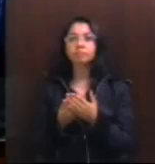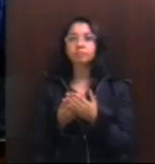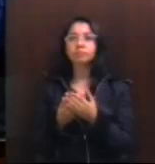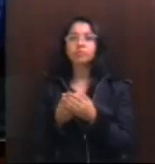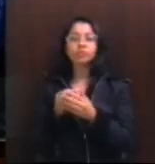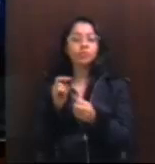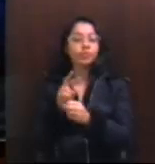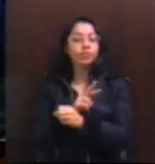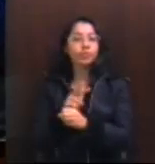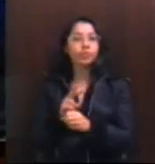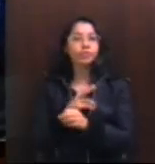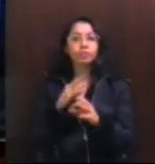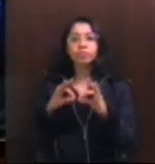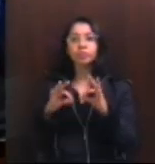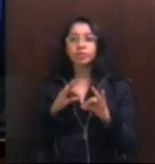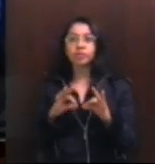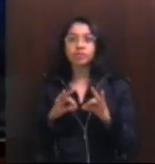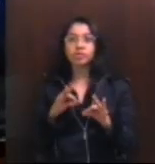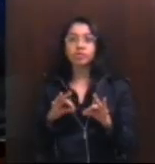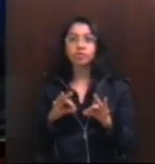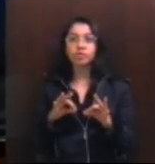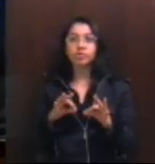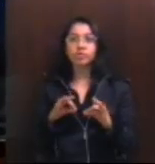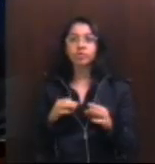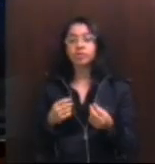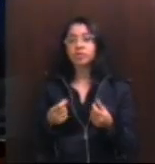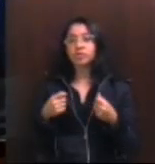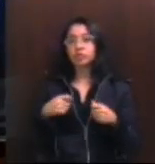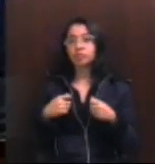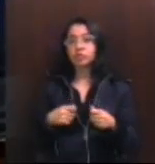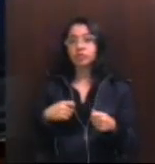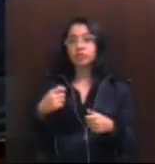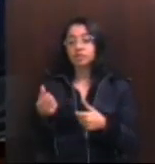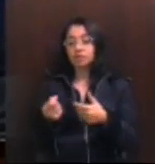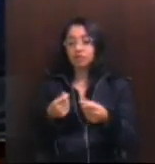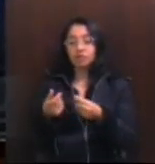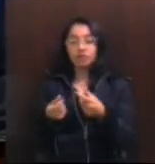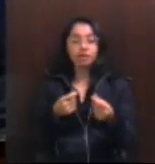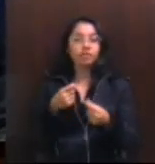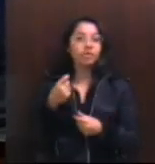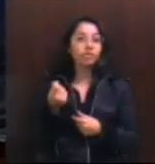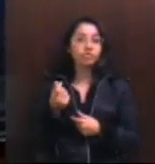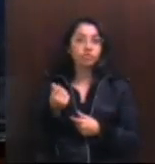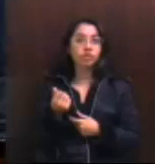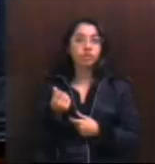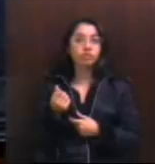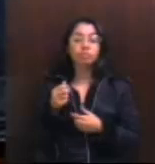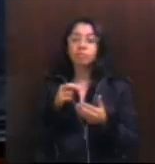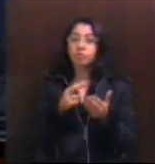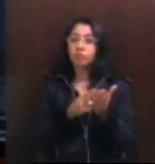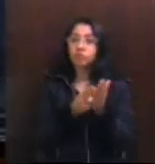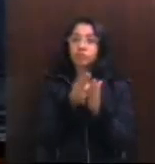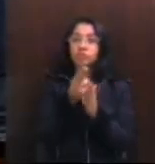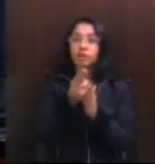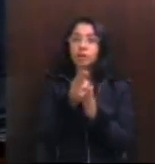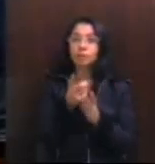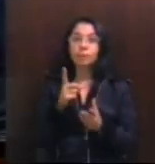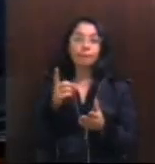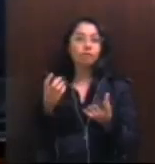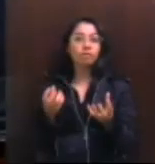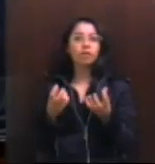tratadas como organizações que devem arrecadar o dinheiro para se sustentar. Que não querem que as suas escolas